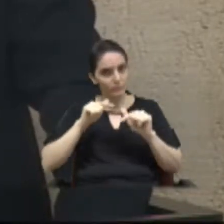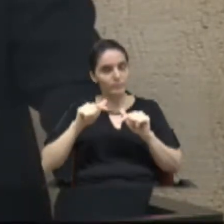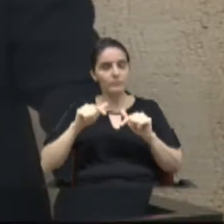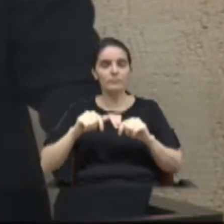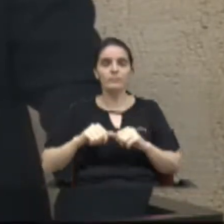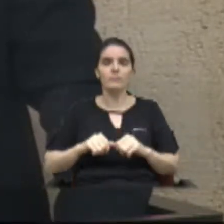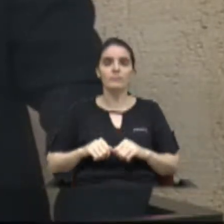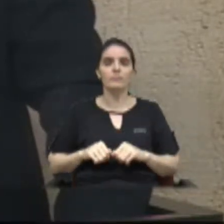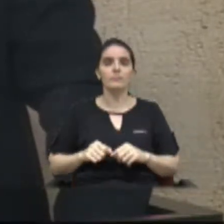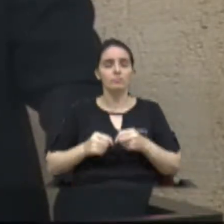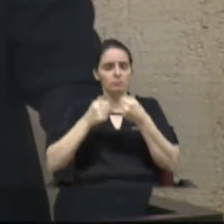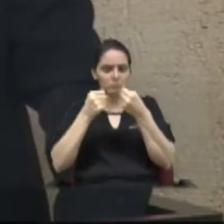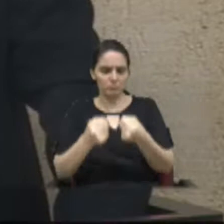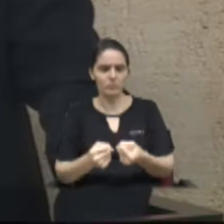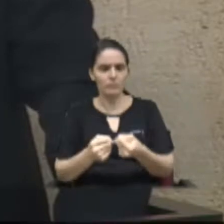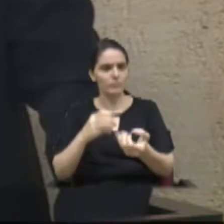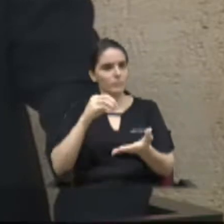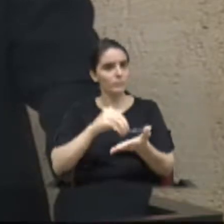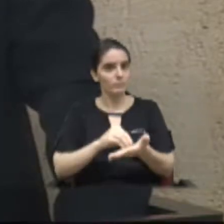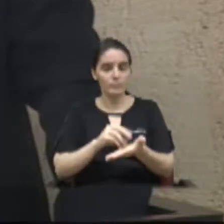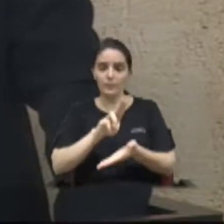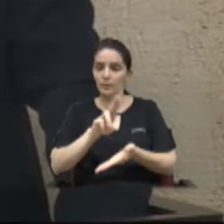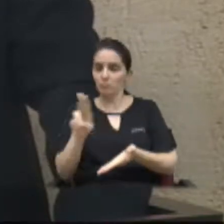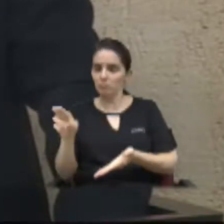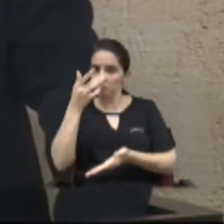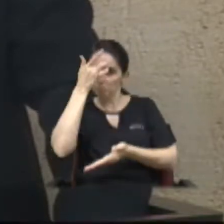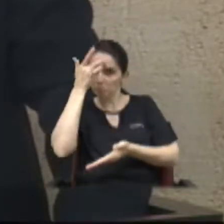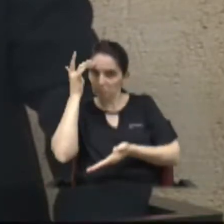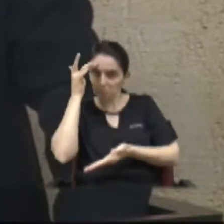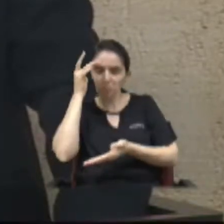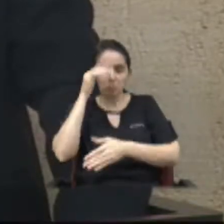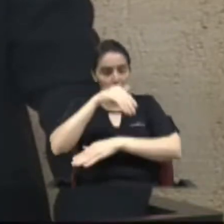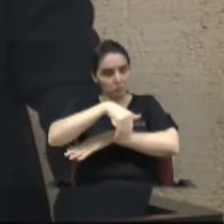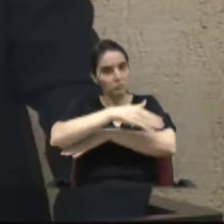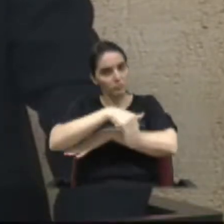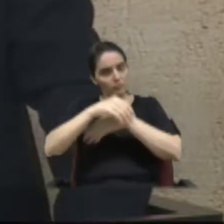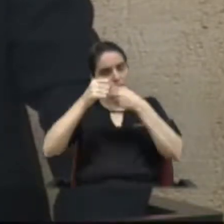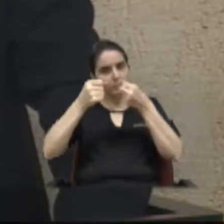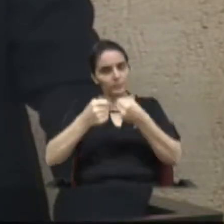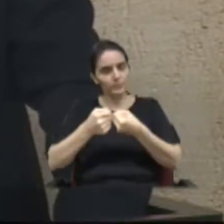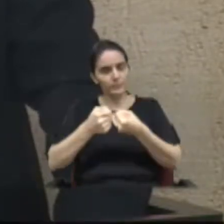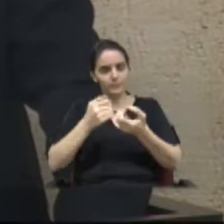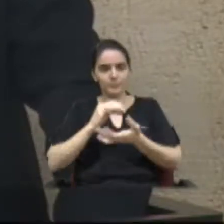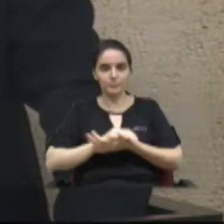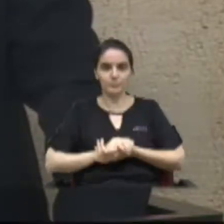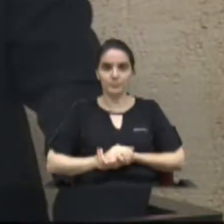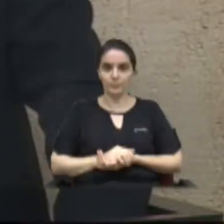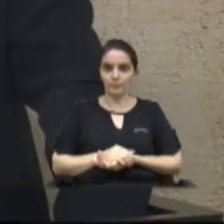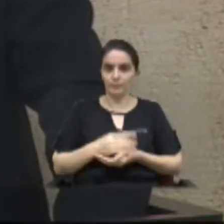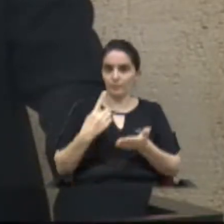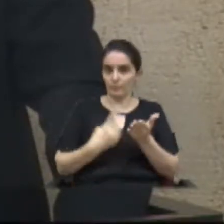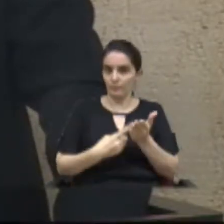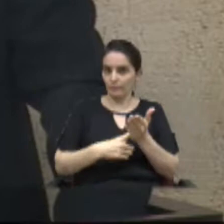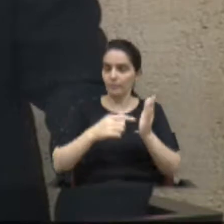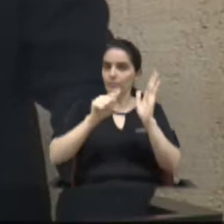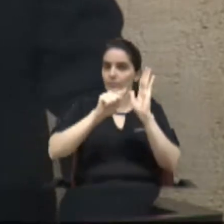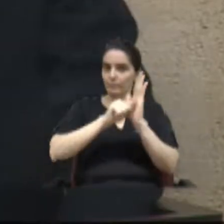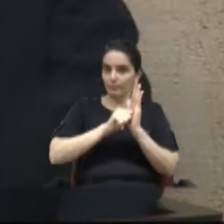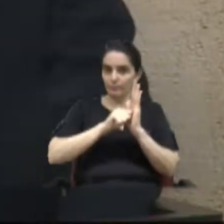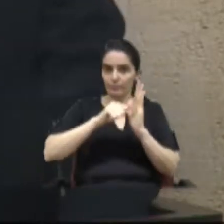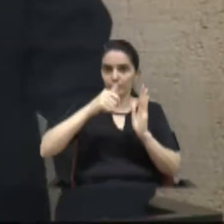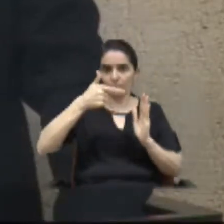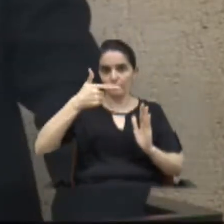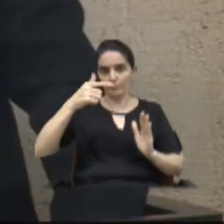das funções dos vereadores dessa Igreja Casa Municipal de Limeira, conforme previsto no artigo 201